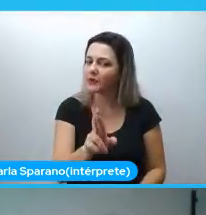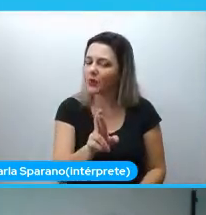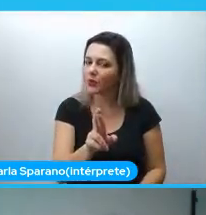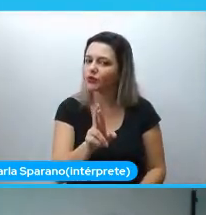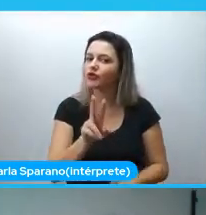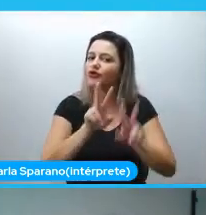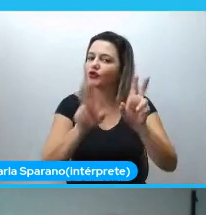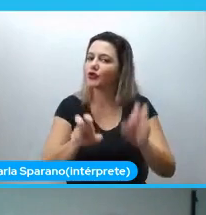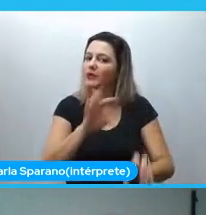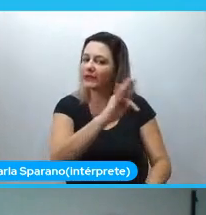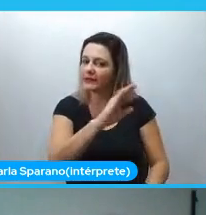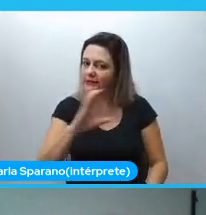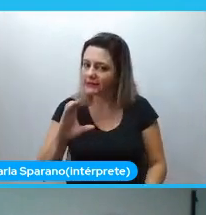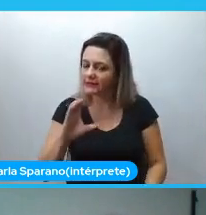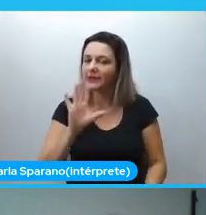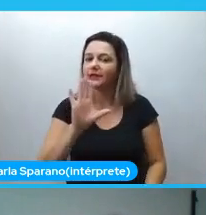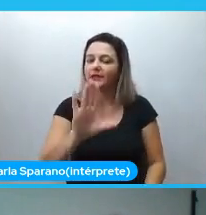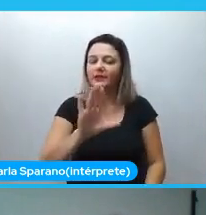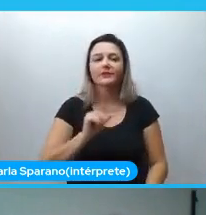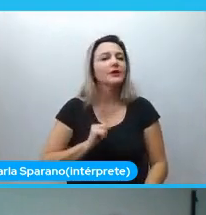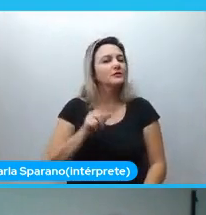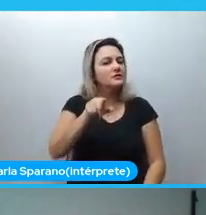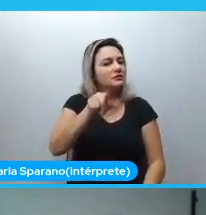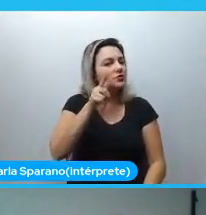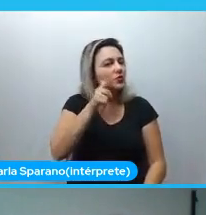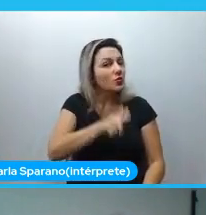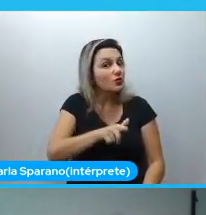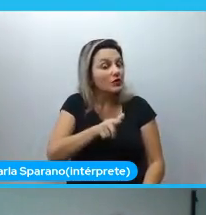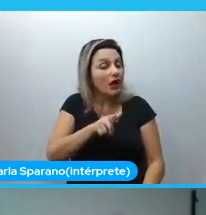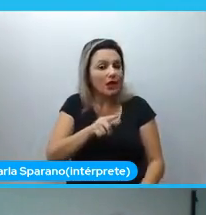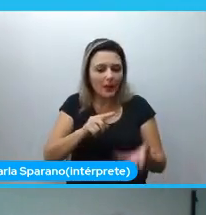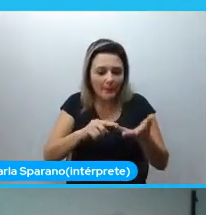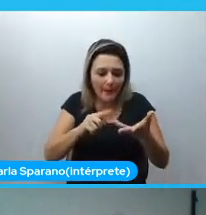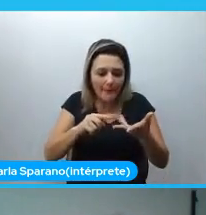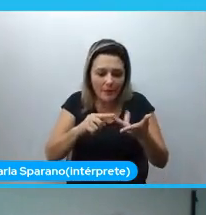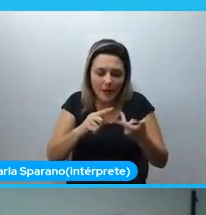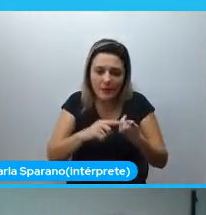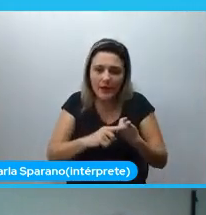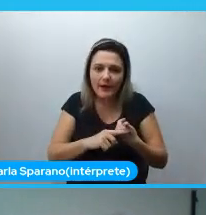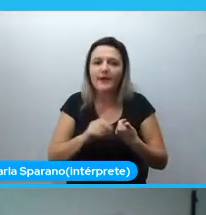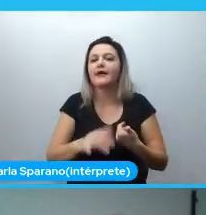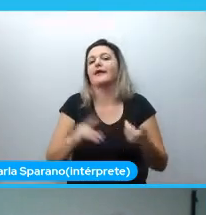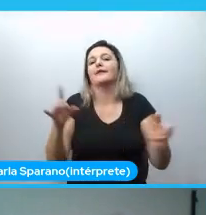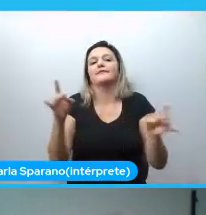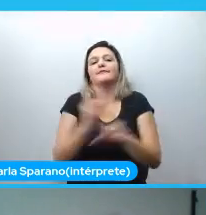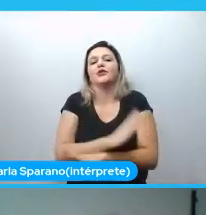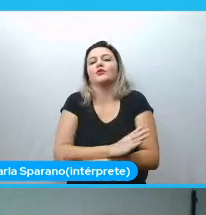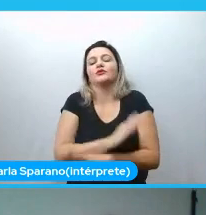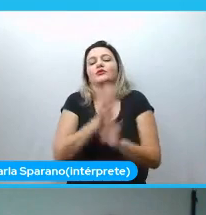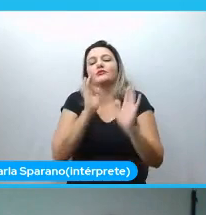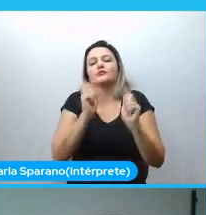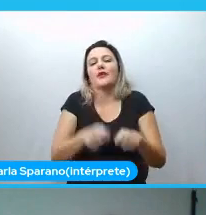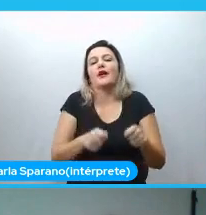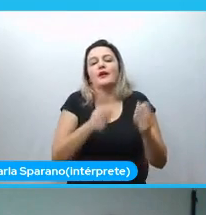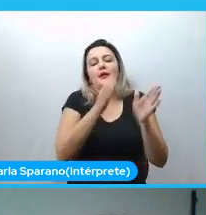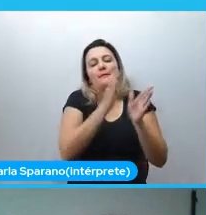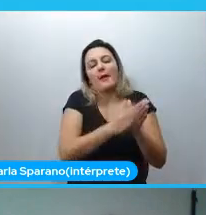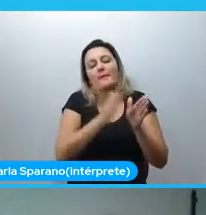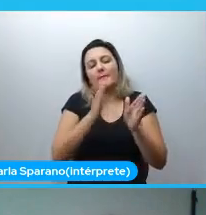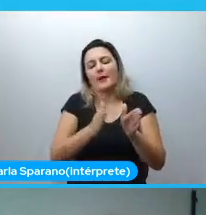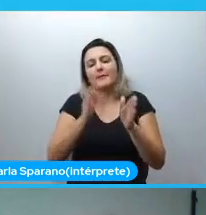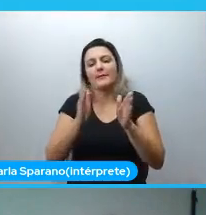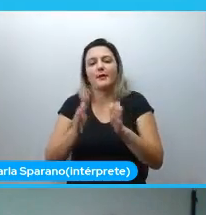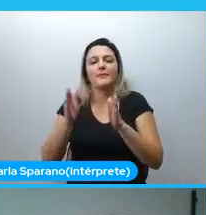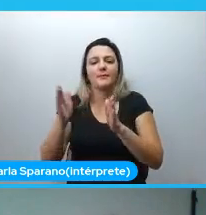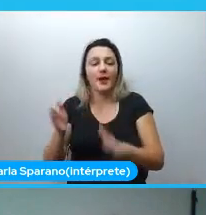a partir do momento que você consegue isso, você tem tudo para ter os pré-requisitos para você ter o